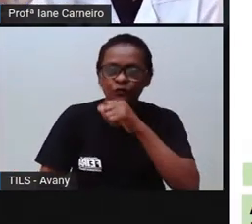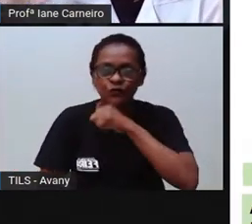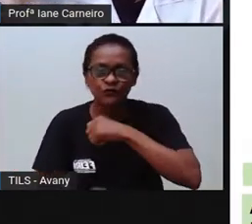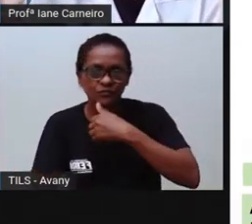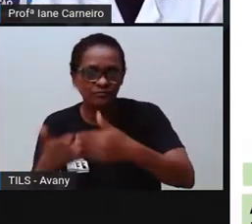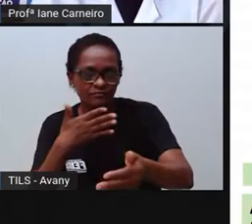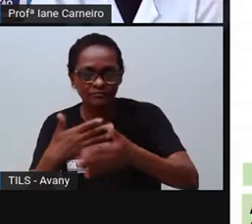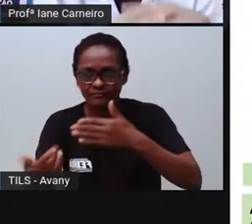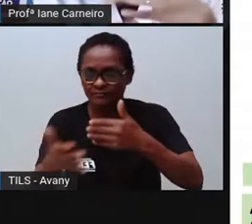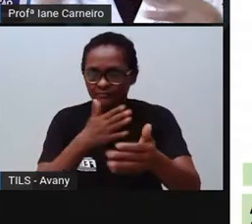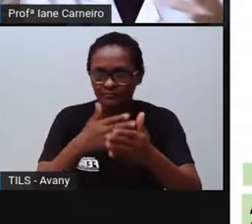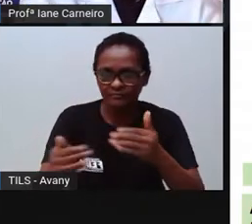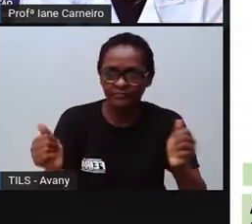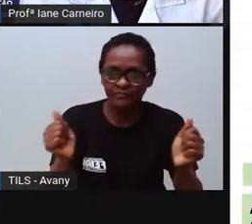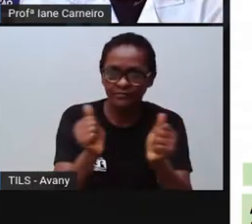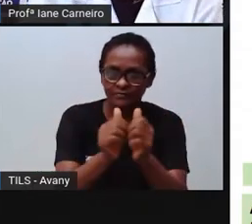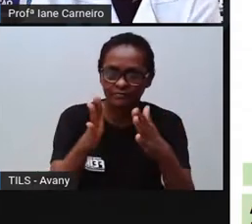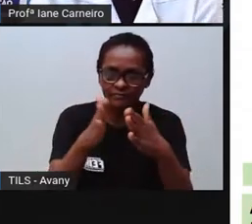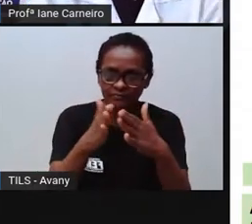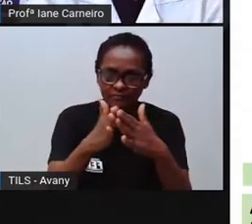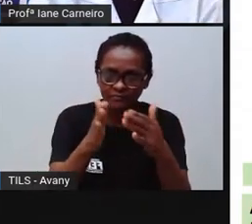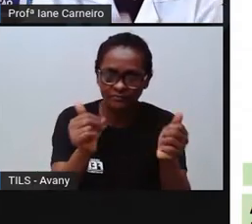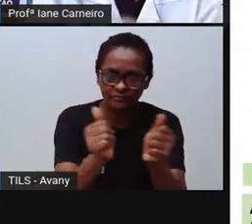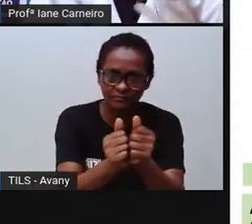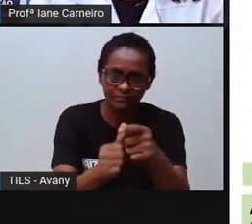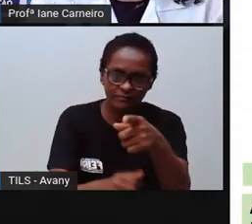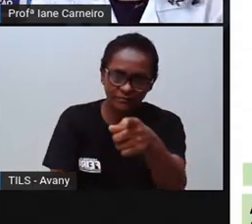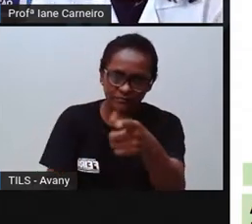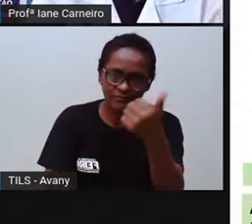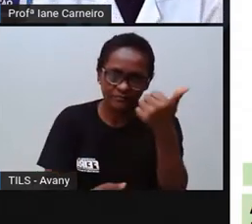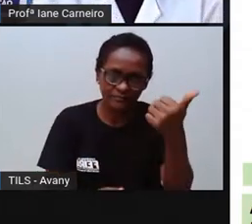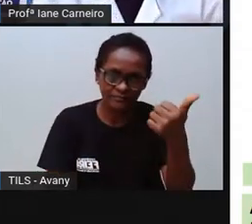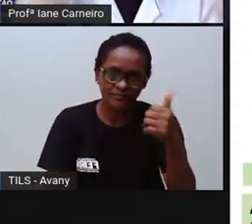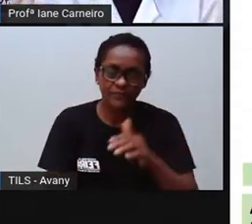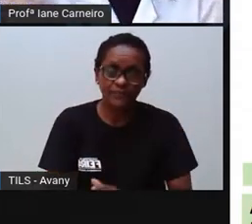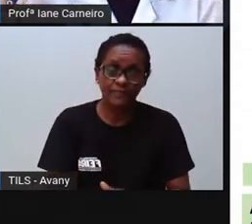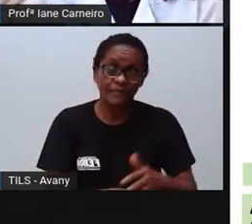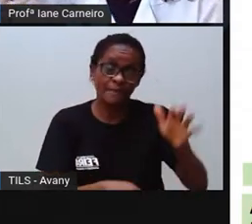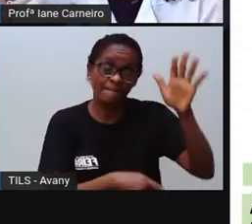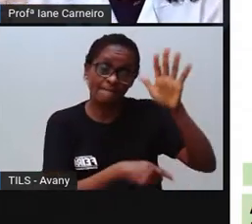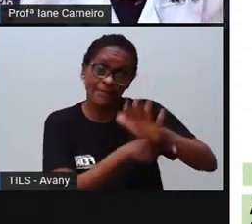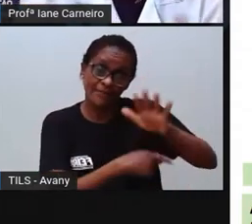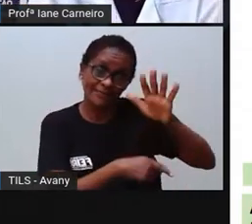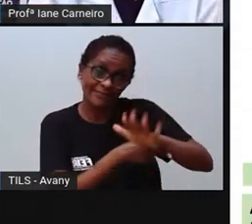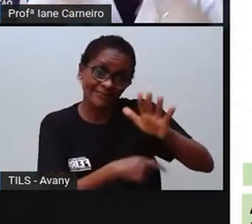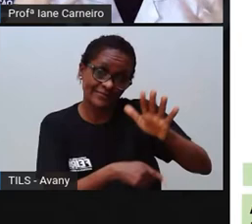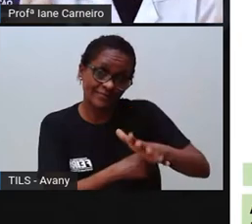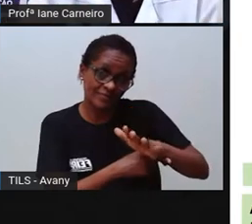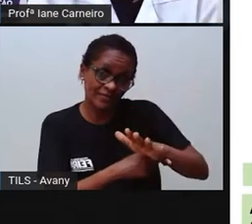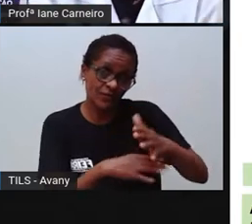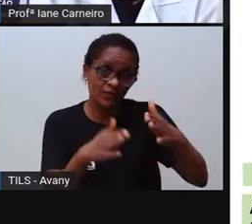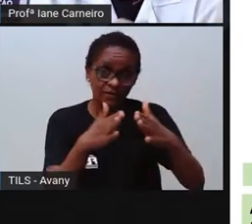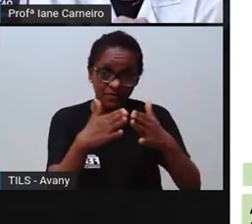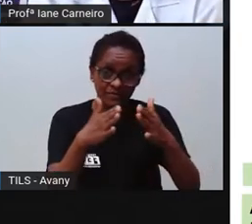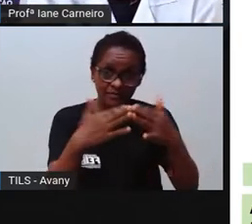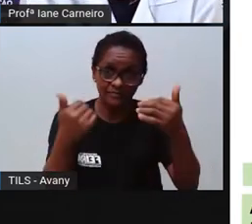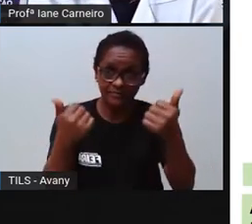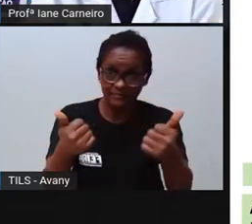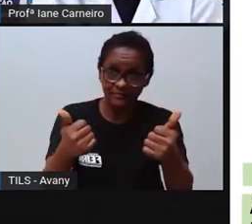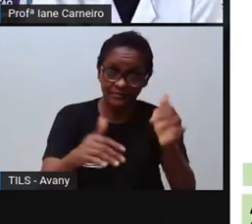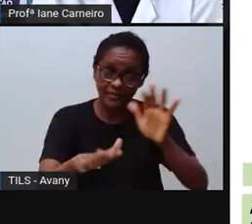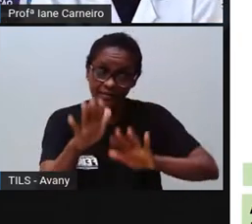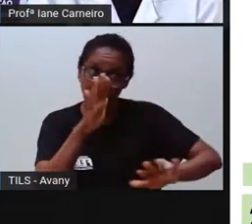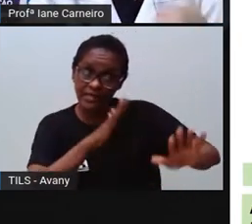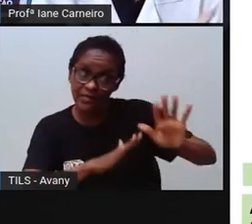tentar, né? Prevenir os acidentes da casa de vocês, né? Tornar a casa de vocês mais segura. Mais segura,